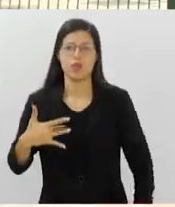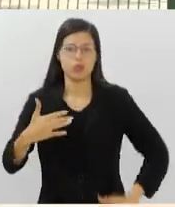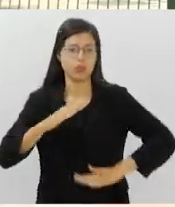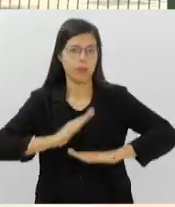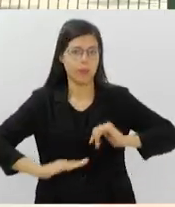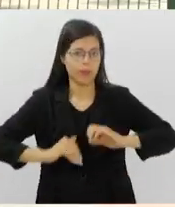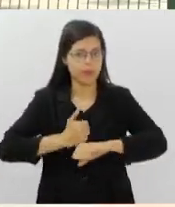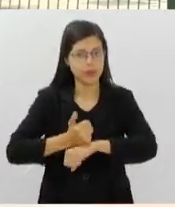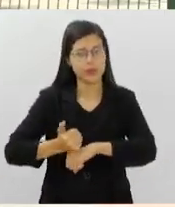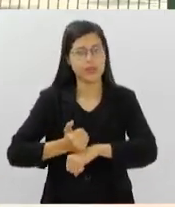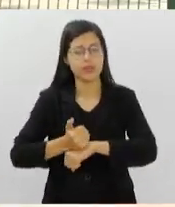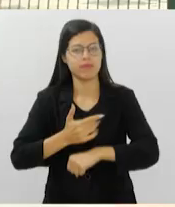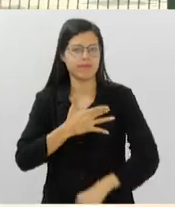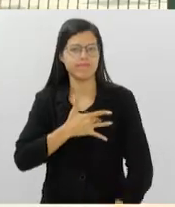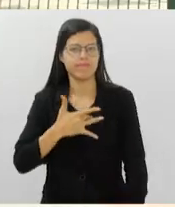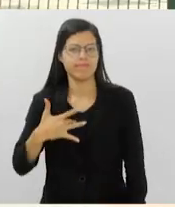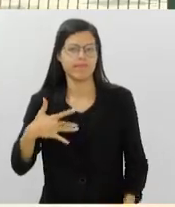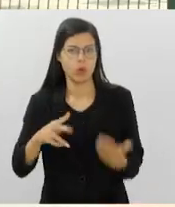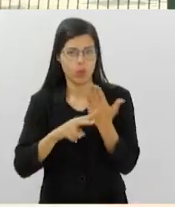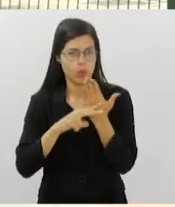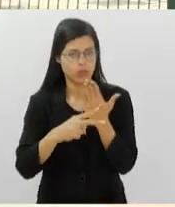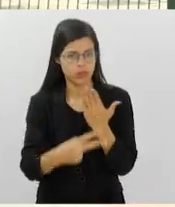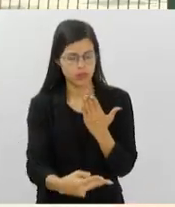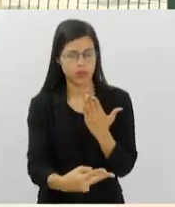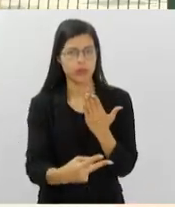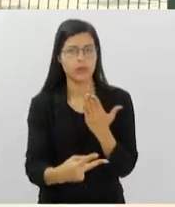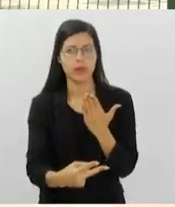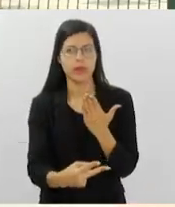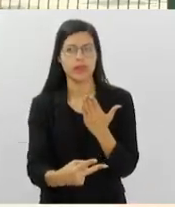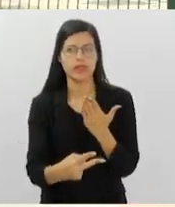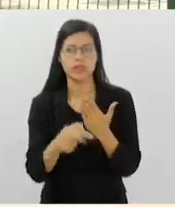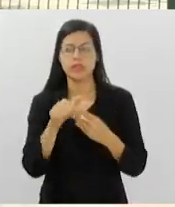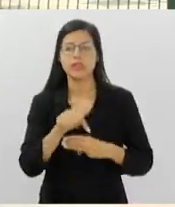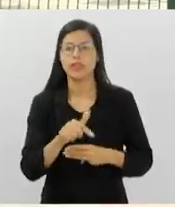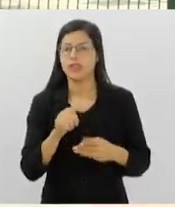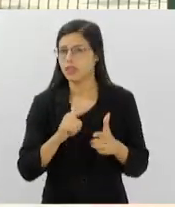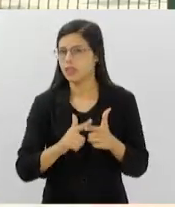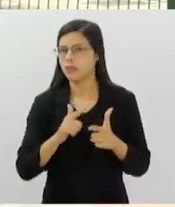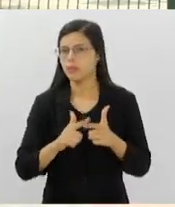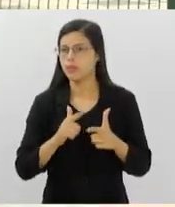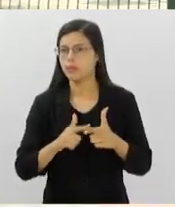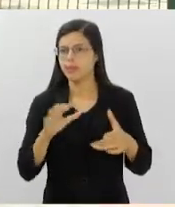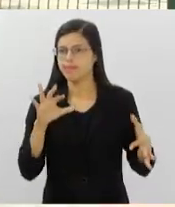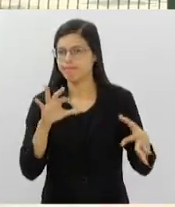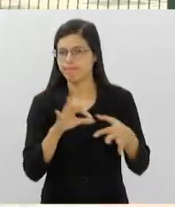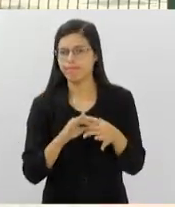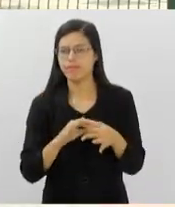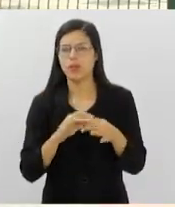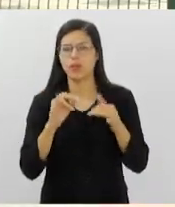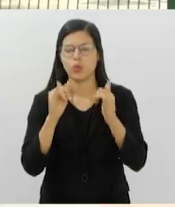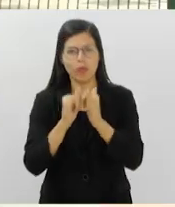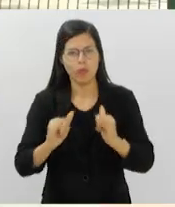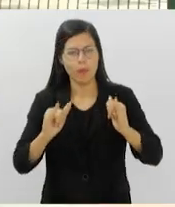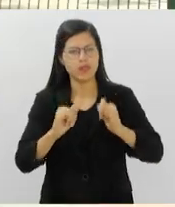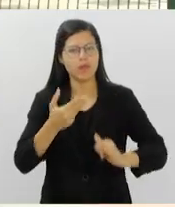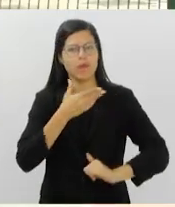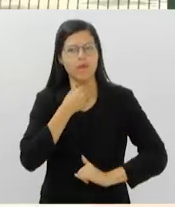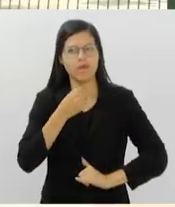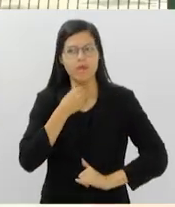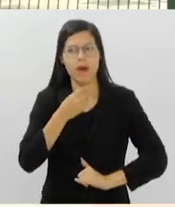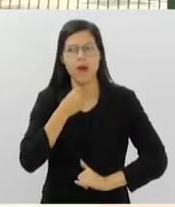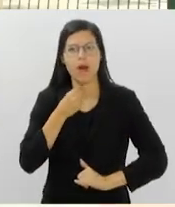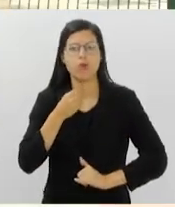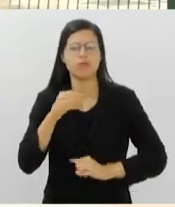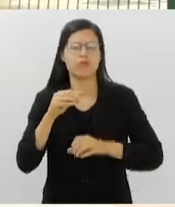saúde, que acaba sendo uma consequência de fenômenos relacionados à desinformação científica ou